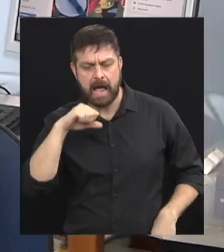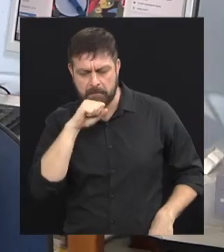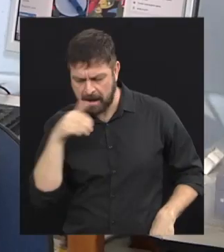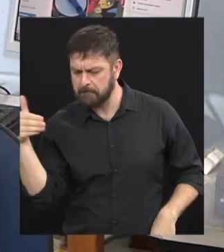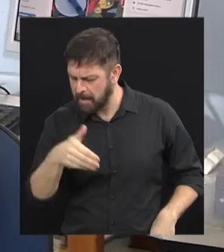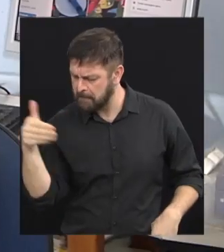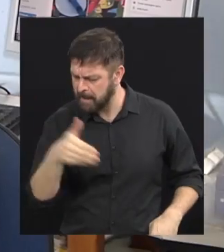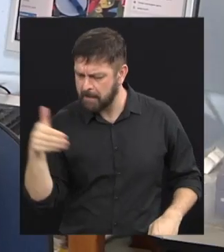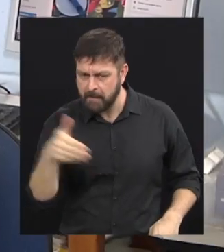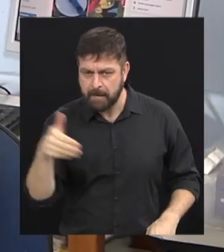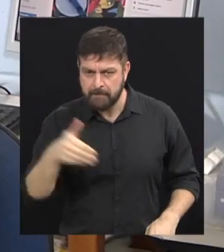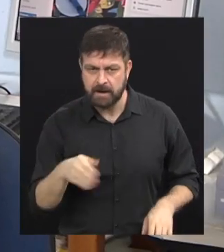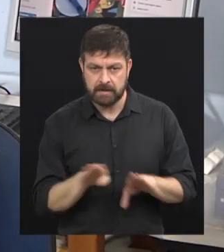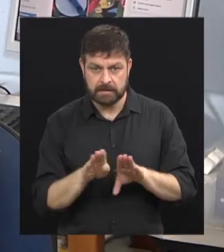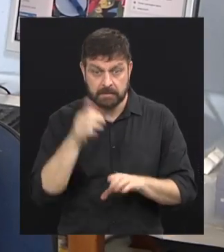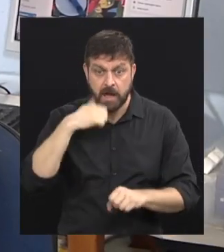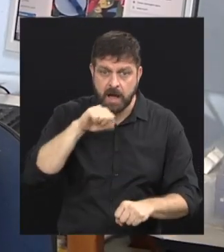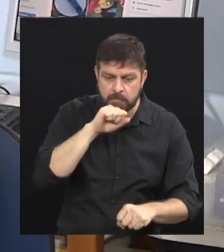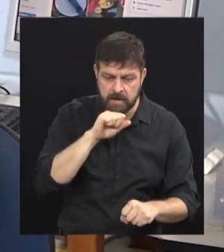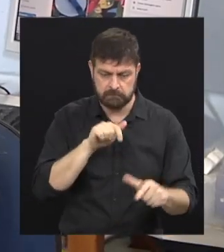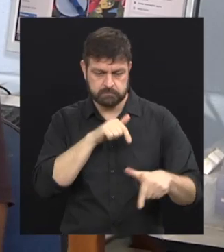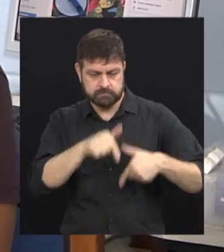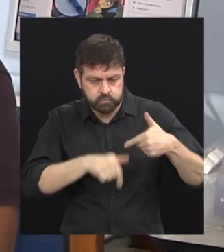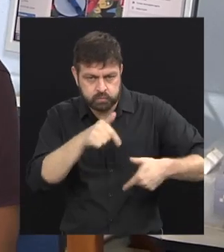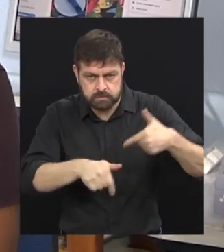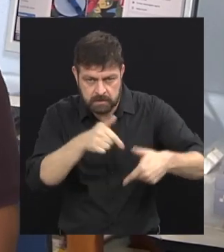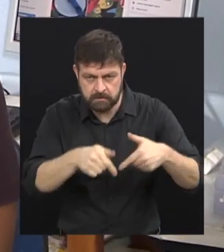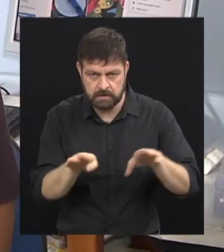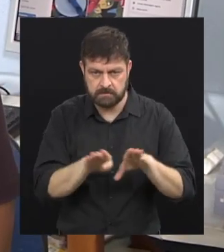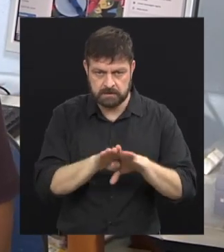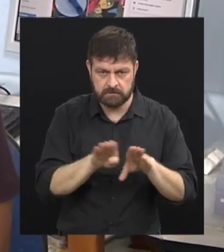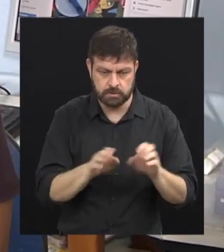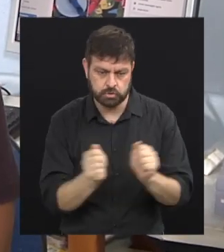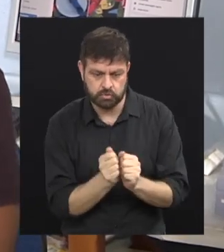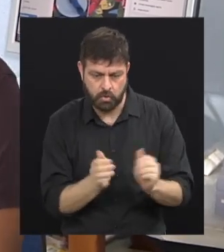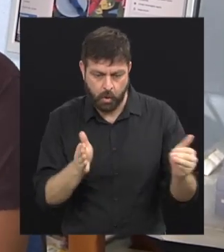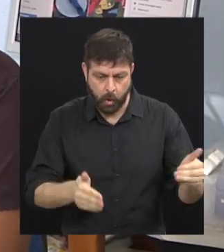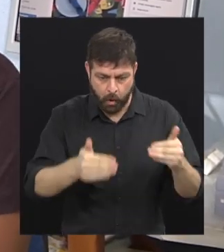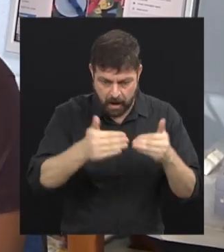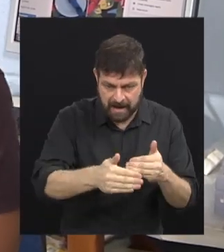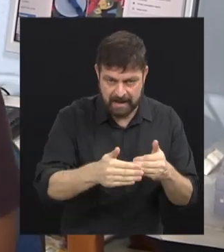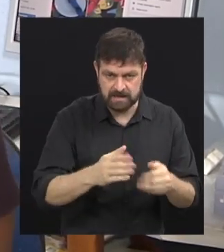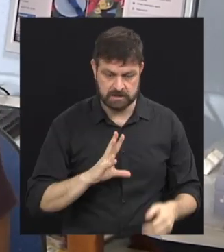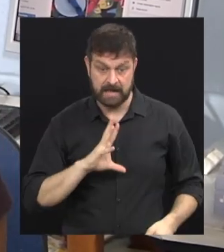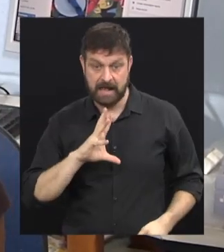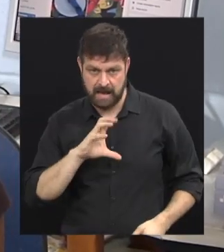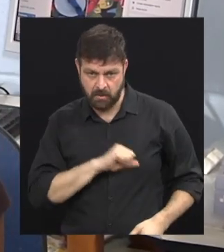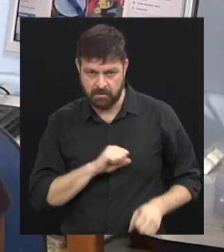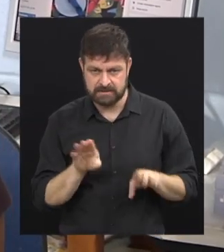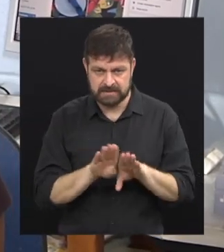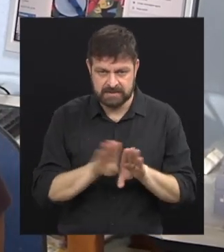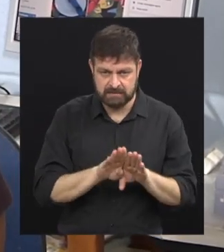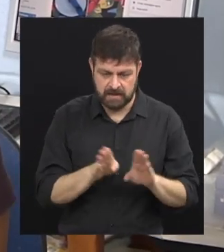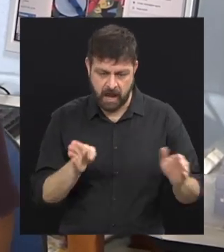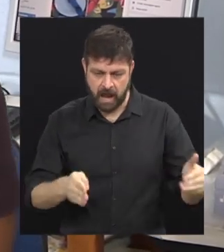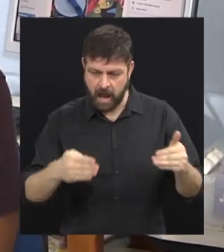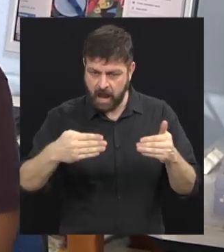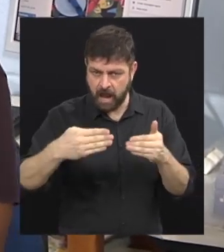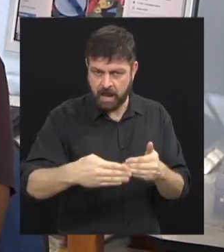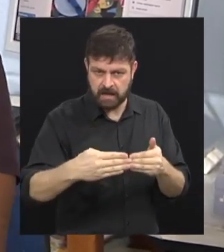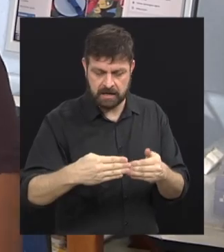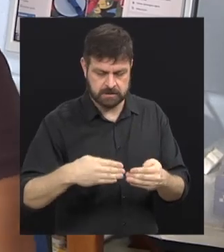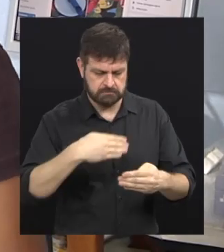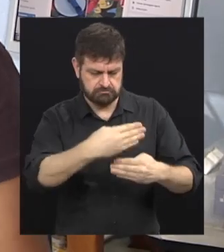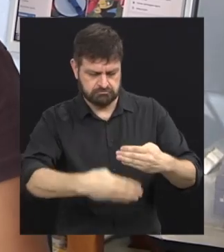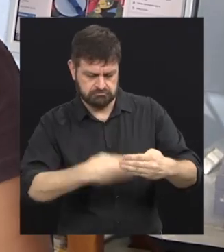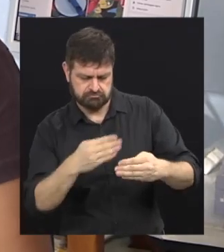já. E elas também fazem o trabalho, também encapam caixas, né? Que elas gostam bastante, que são as nossas caixas também em